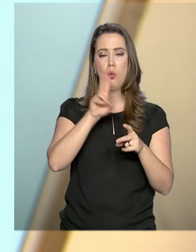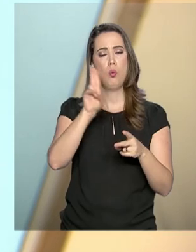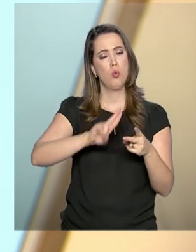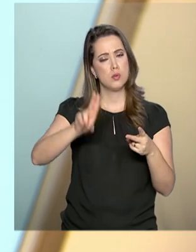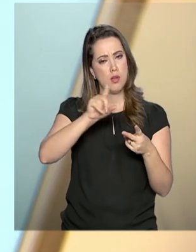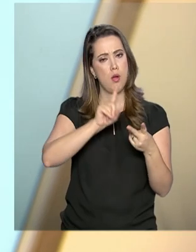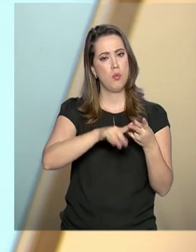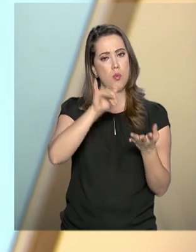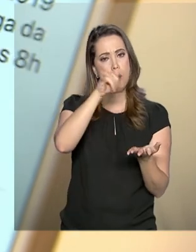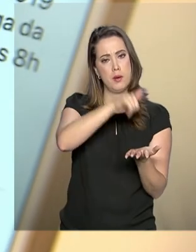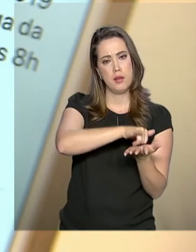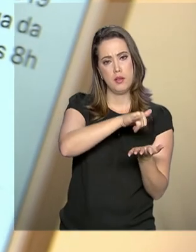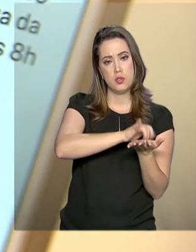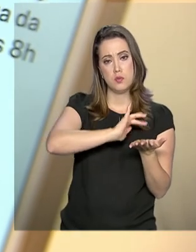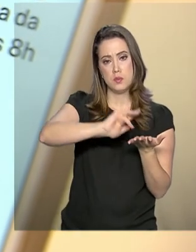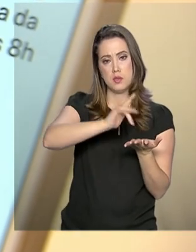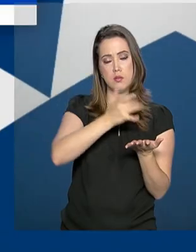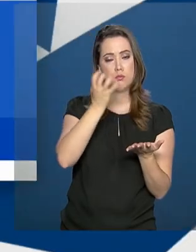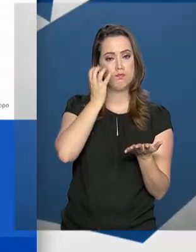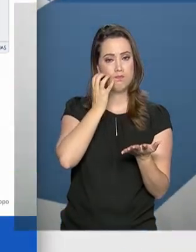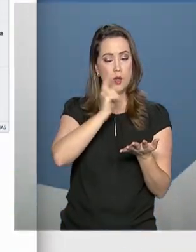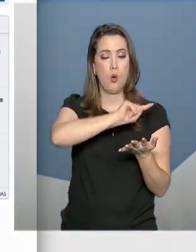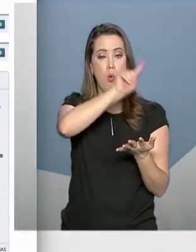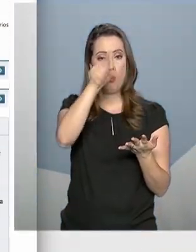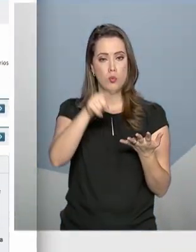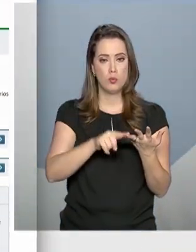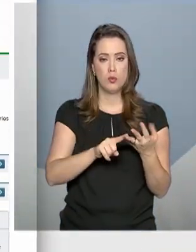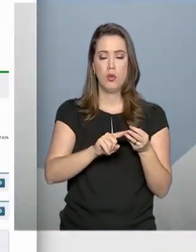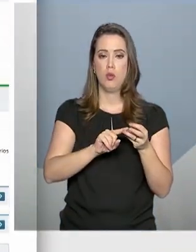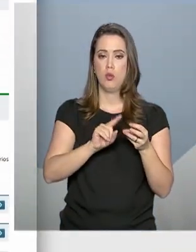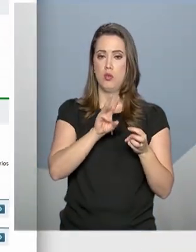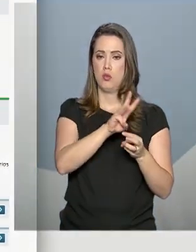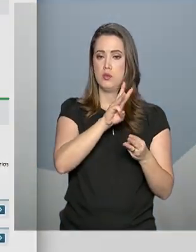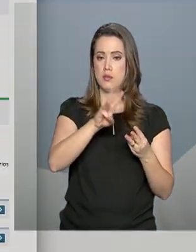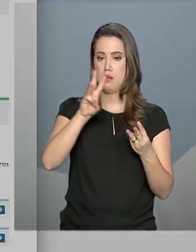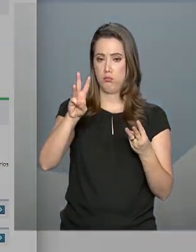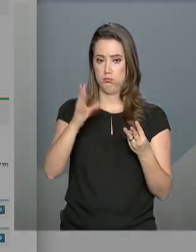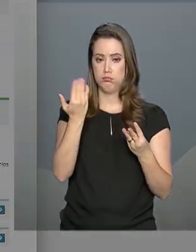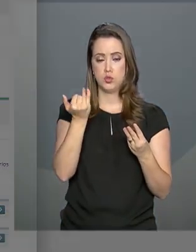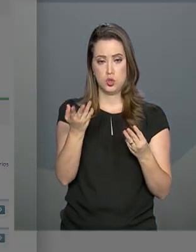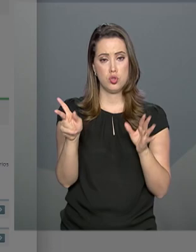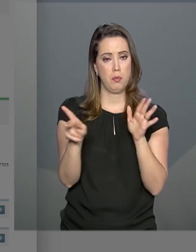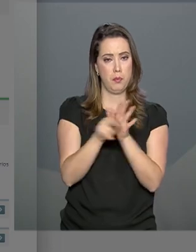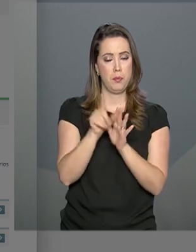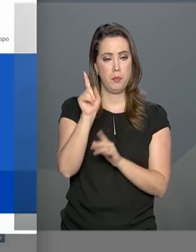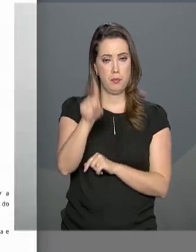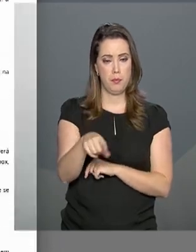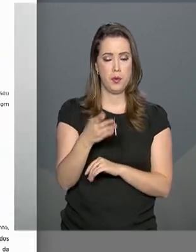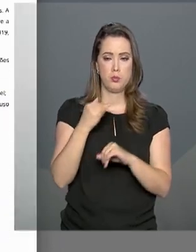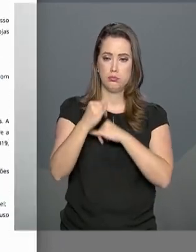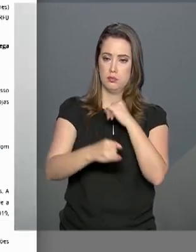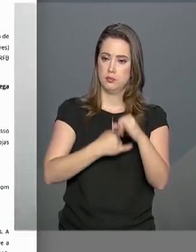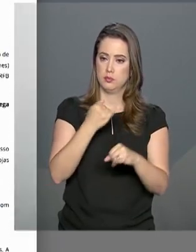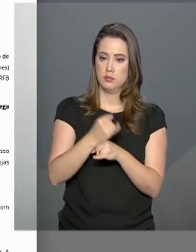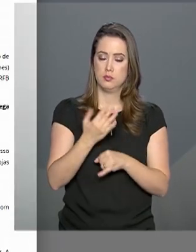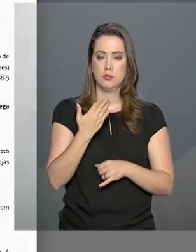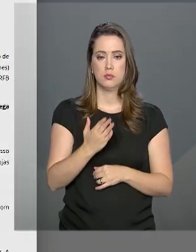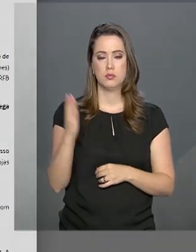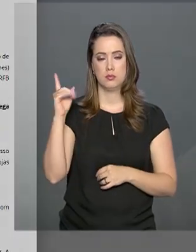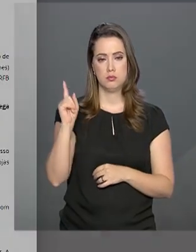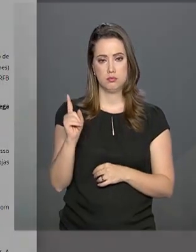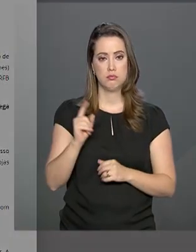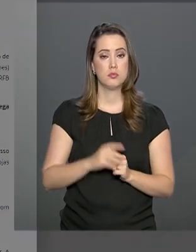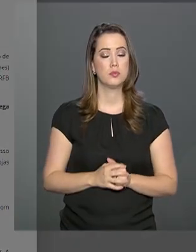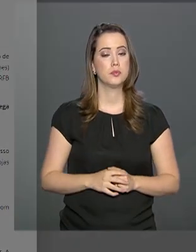aplicativo para tablets e smartphones, ou acessando o serviço Meu Imposto de Renda, diretamente no site da Receita